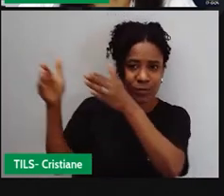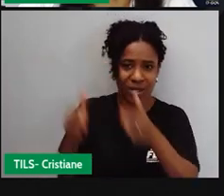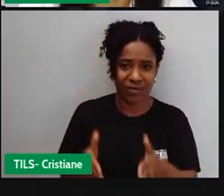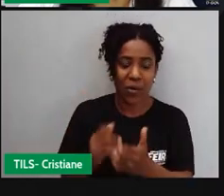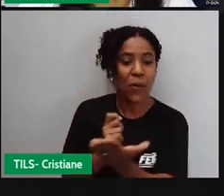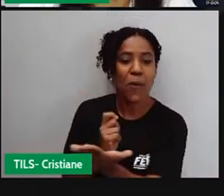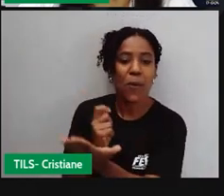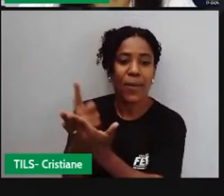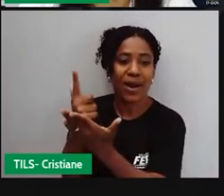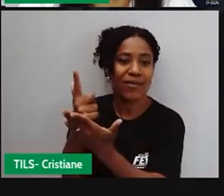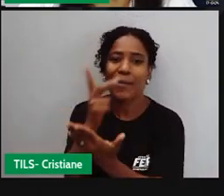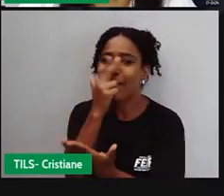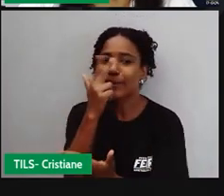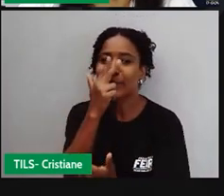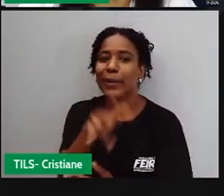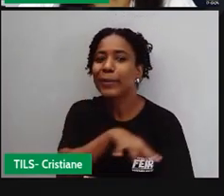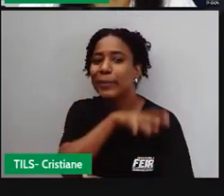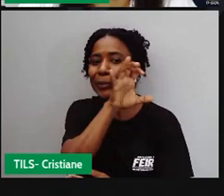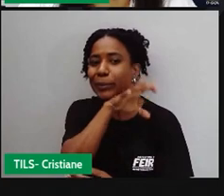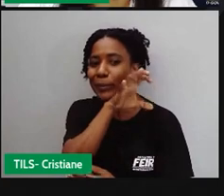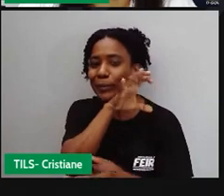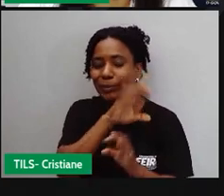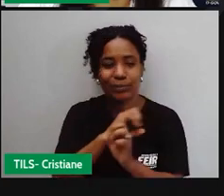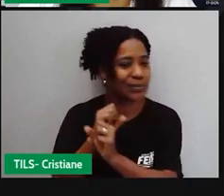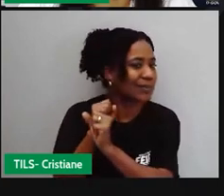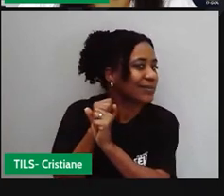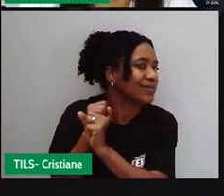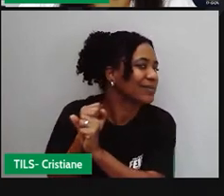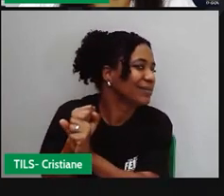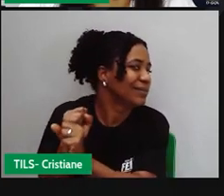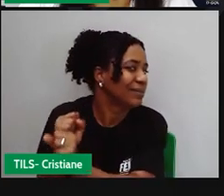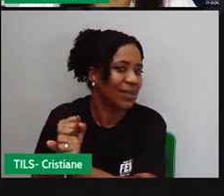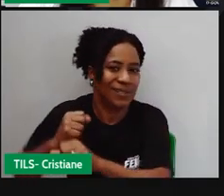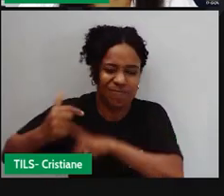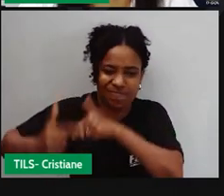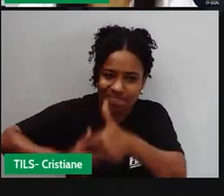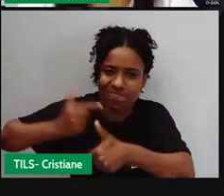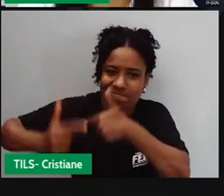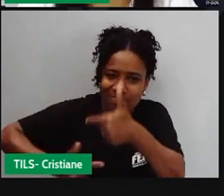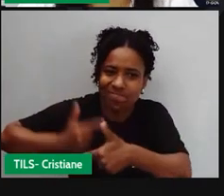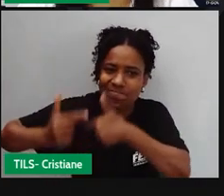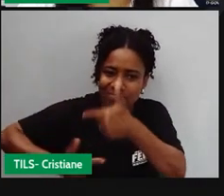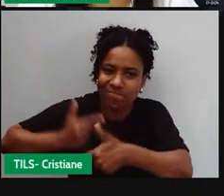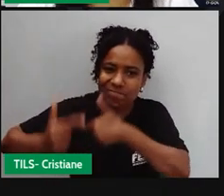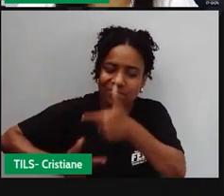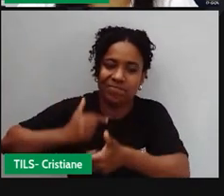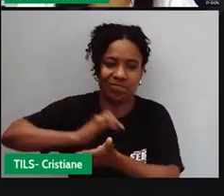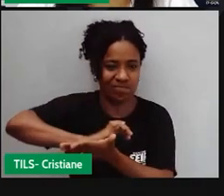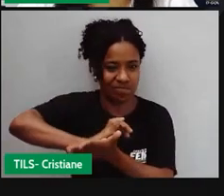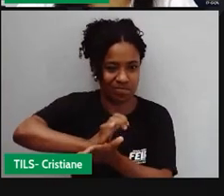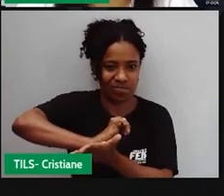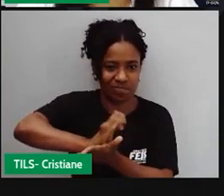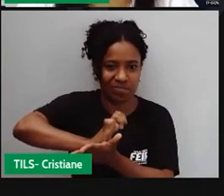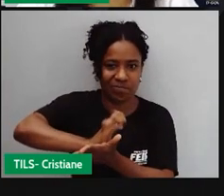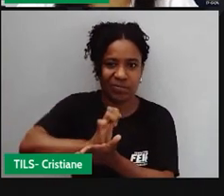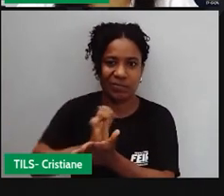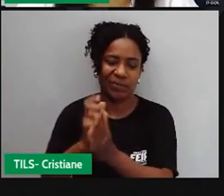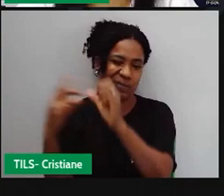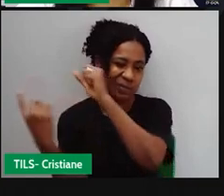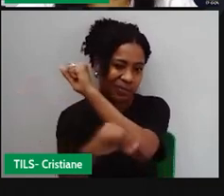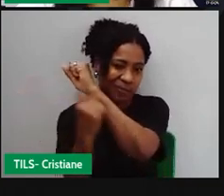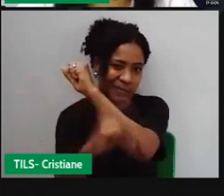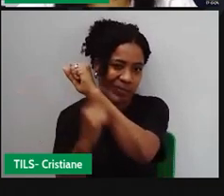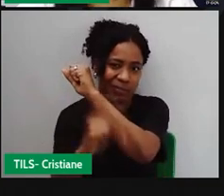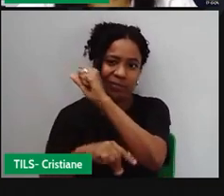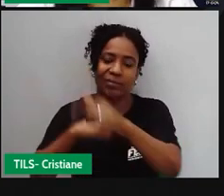e não viam o problema em super explorar o seu trabalho e maltratar física e moralmente seus escravos. tudo isso para